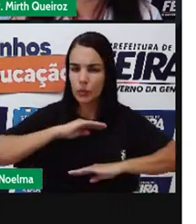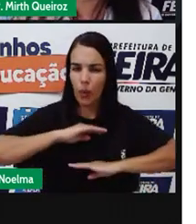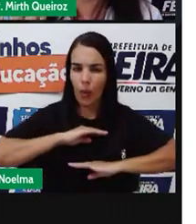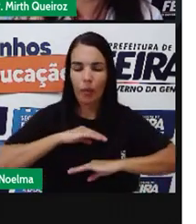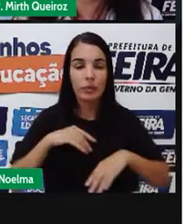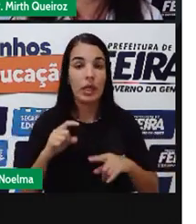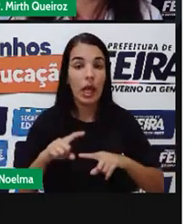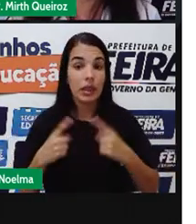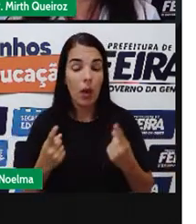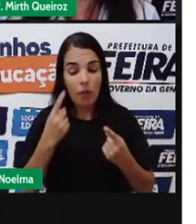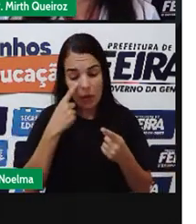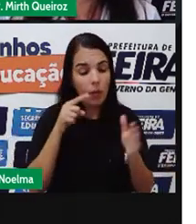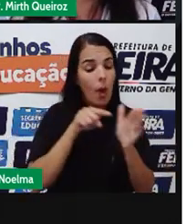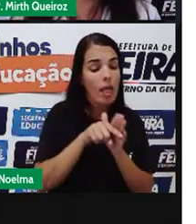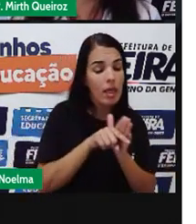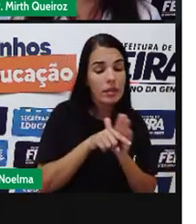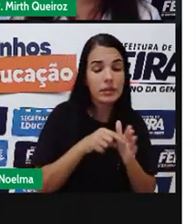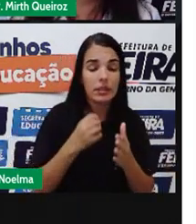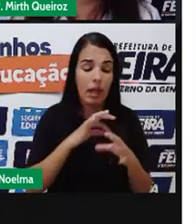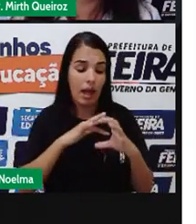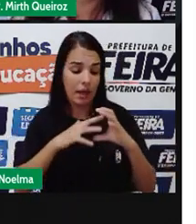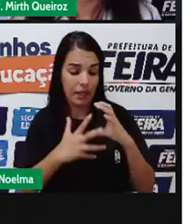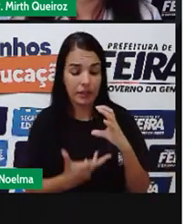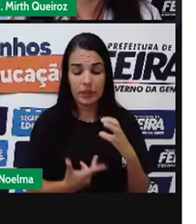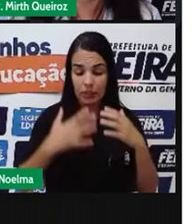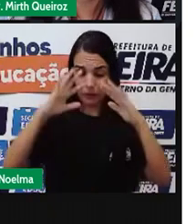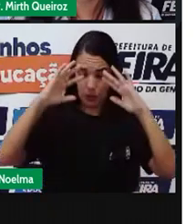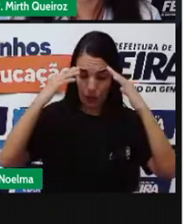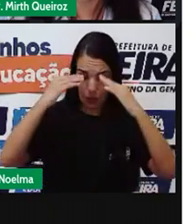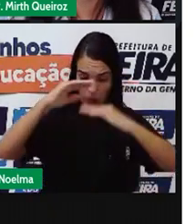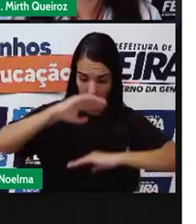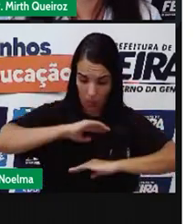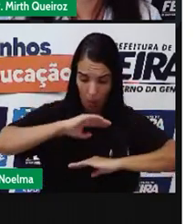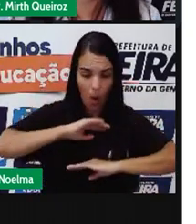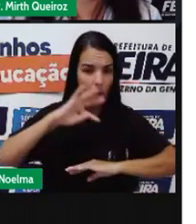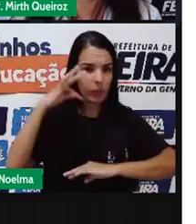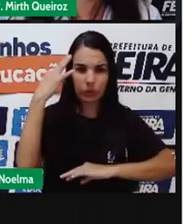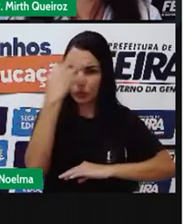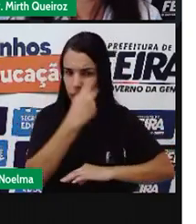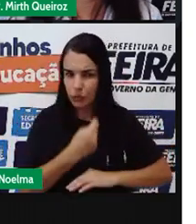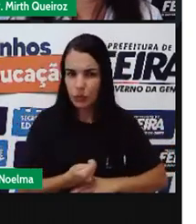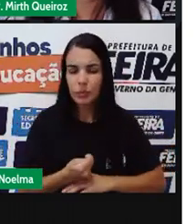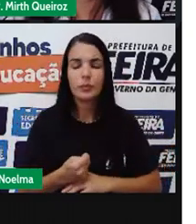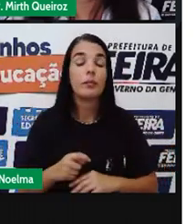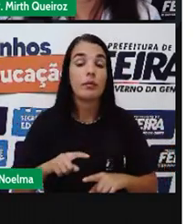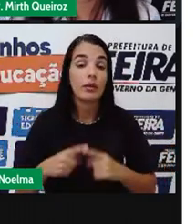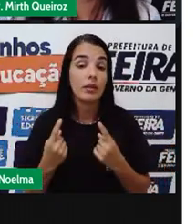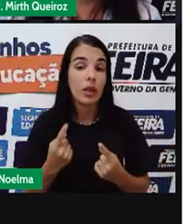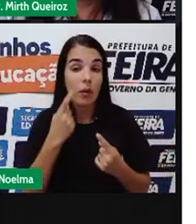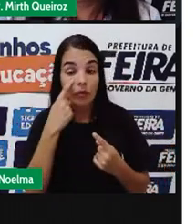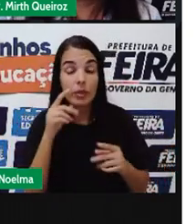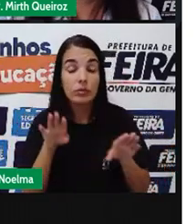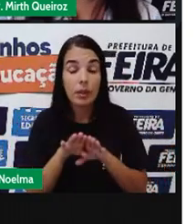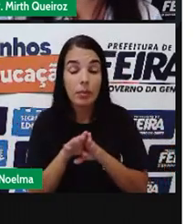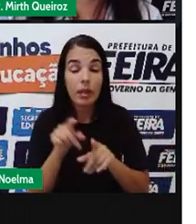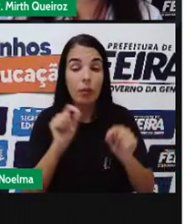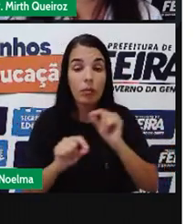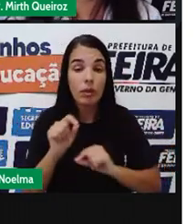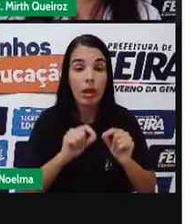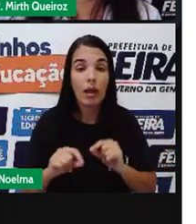Além de analisar as características físicas Também Quando a gente fala sobre a etnia